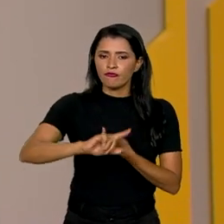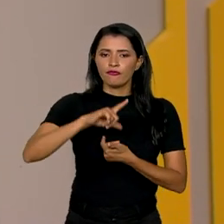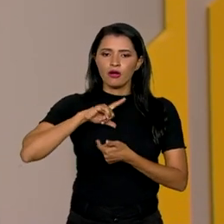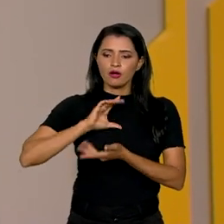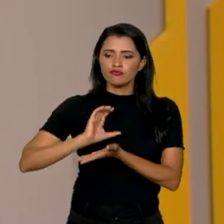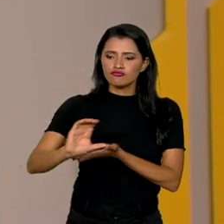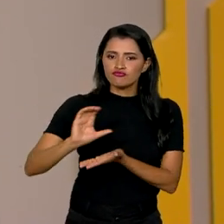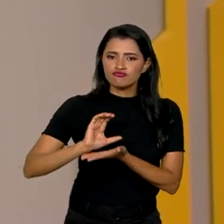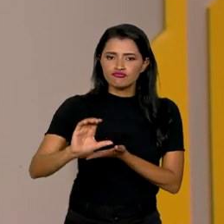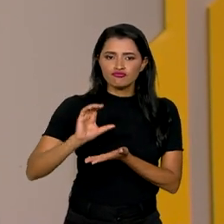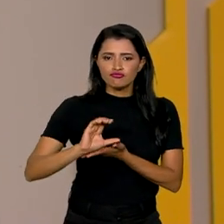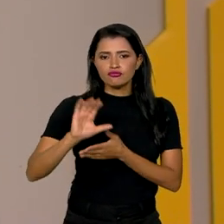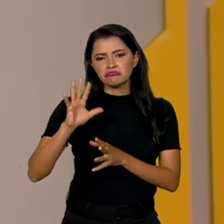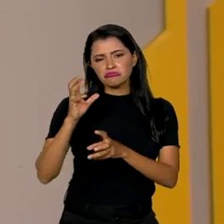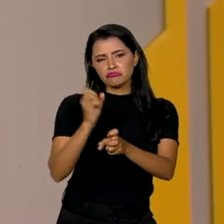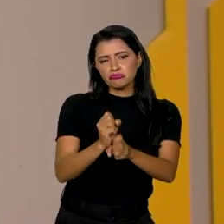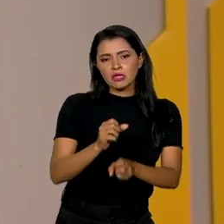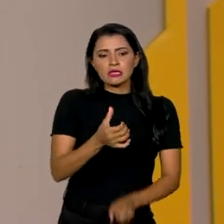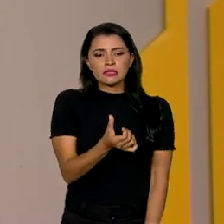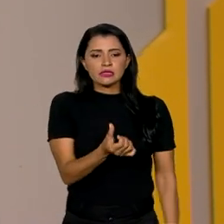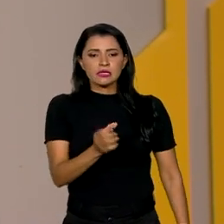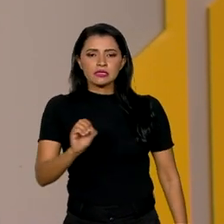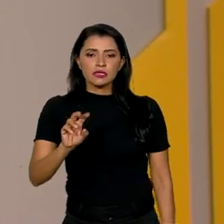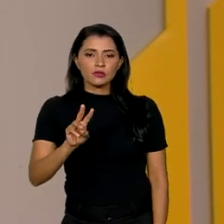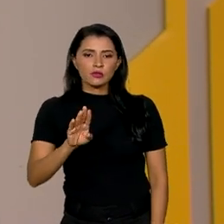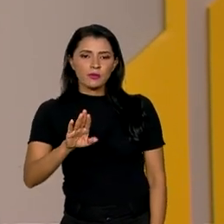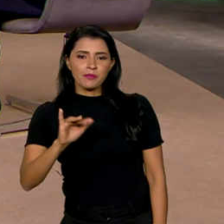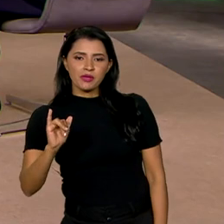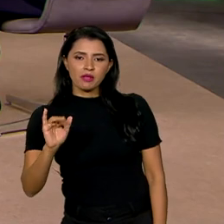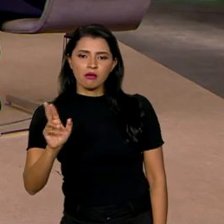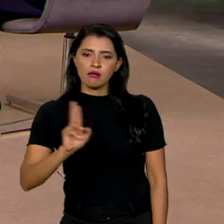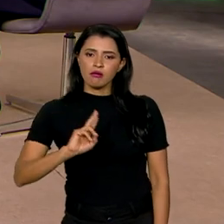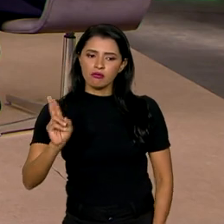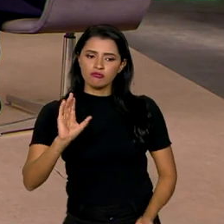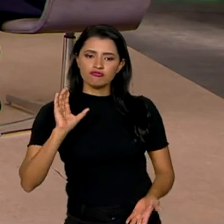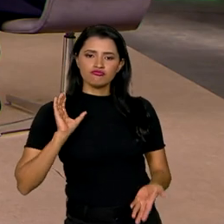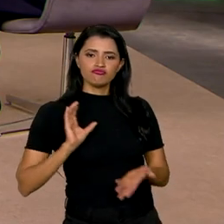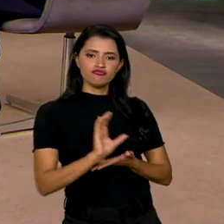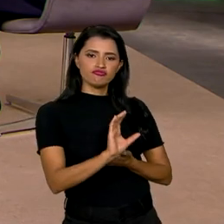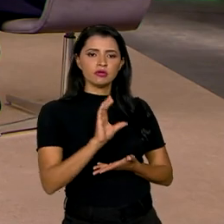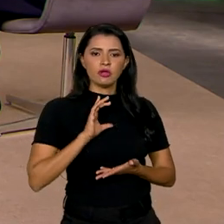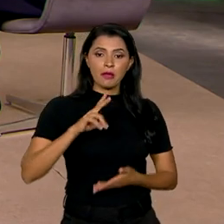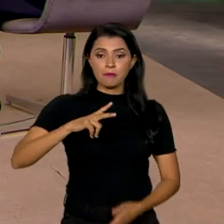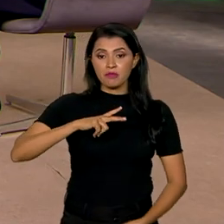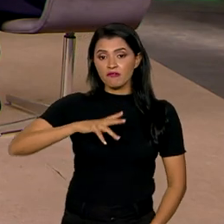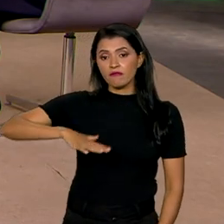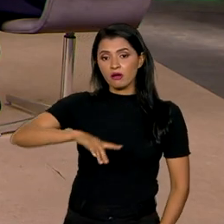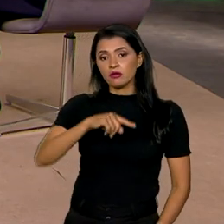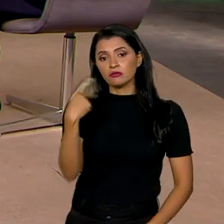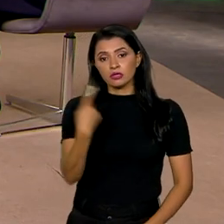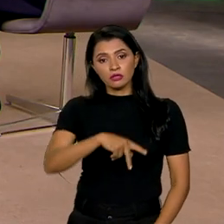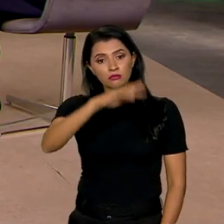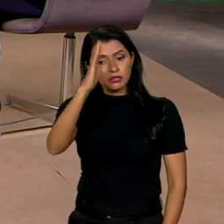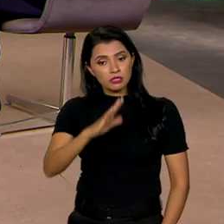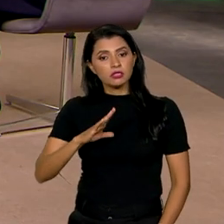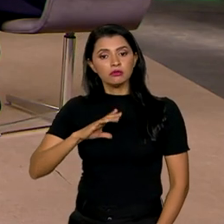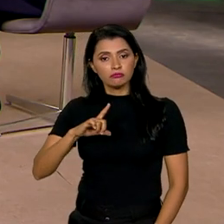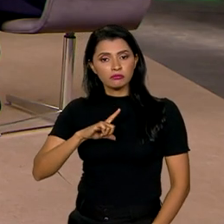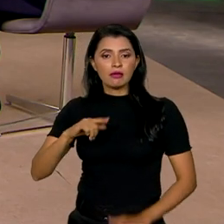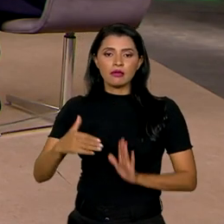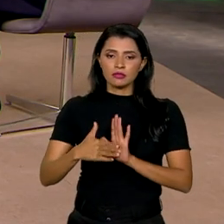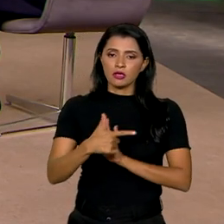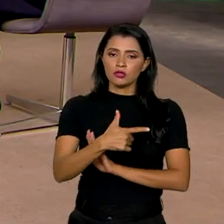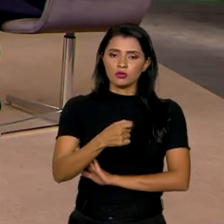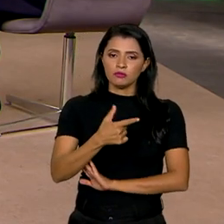e prevê pelo menos 600 bilhões de reais de investimentos privados aqui no país, até o ano de